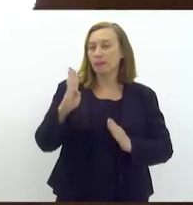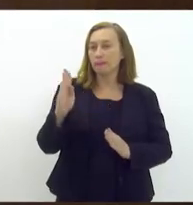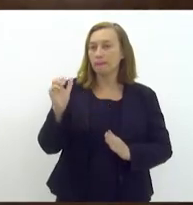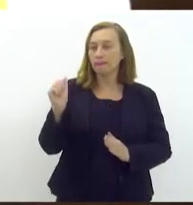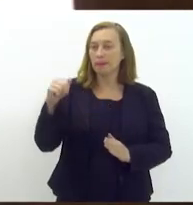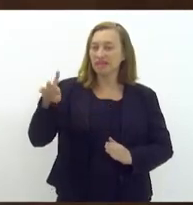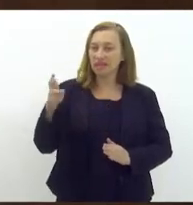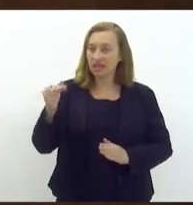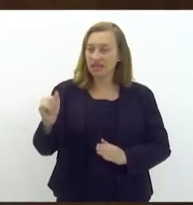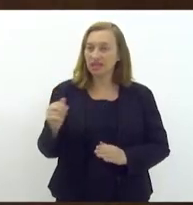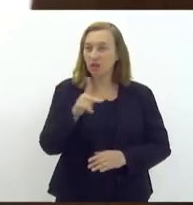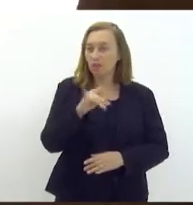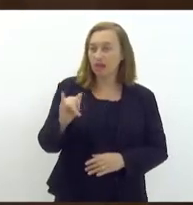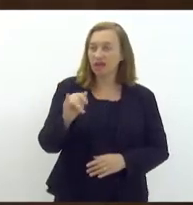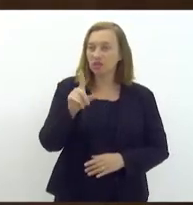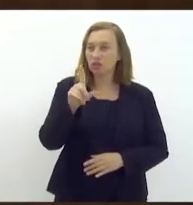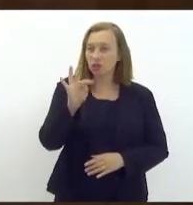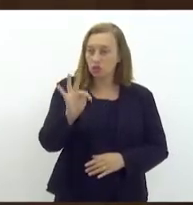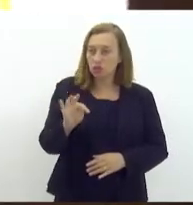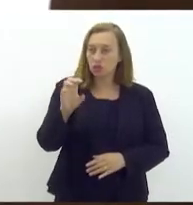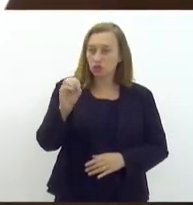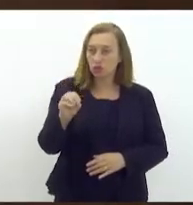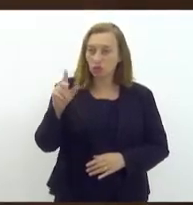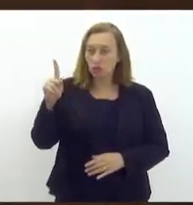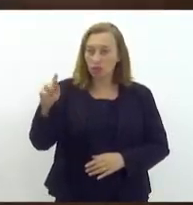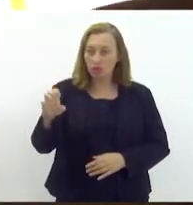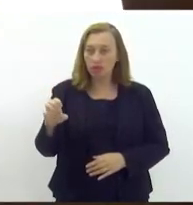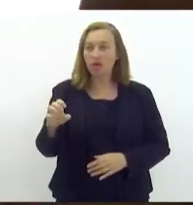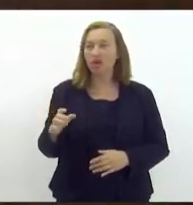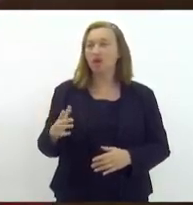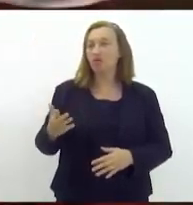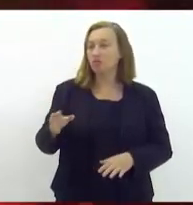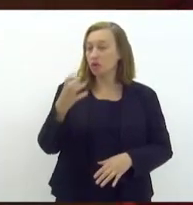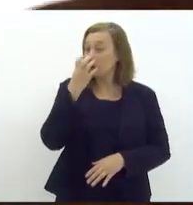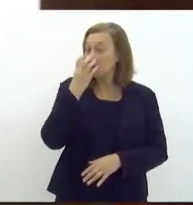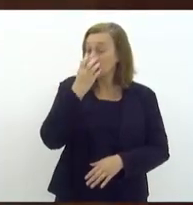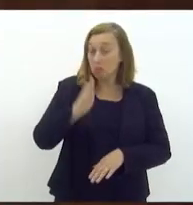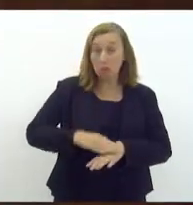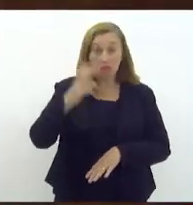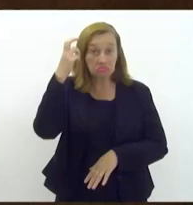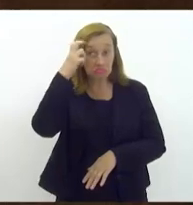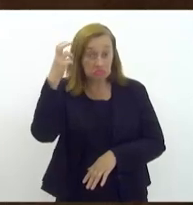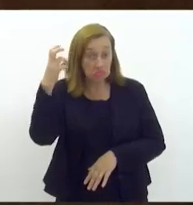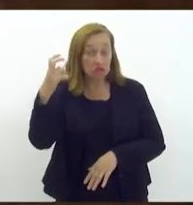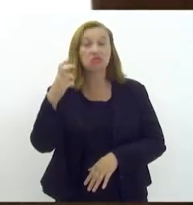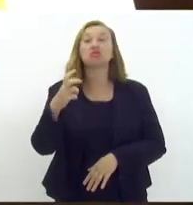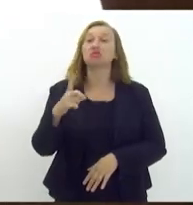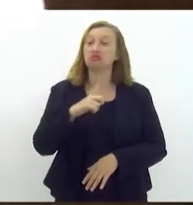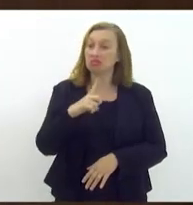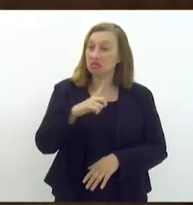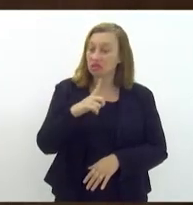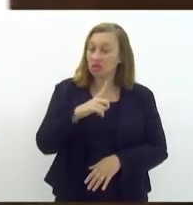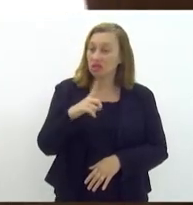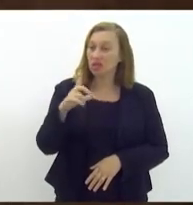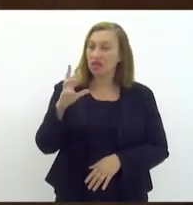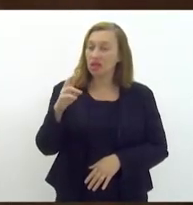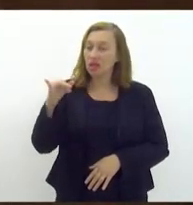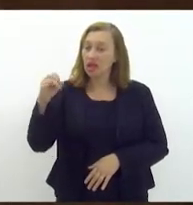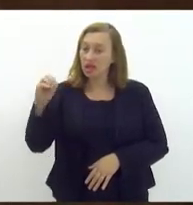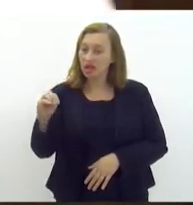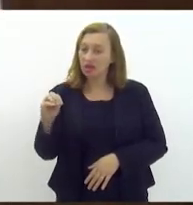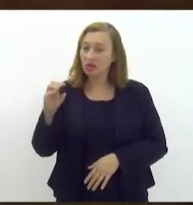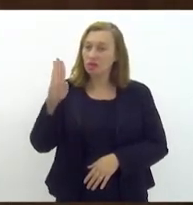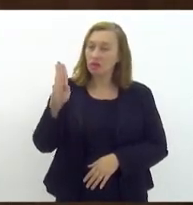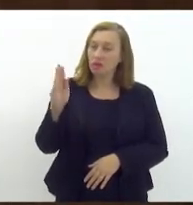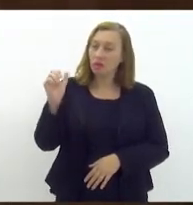Tobi para quem não conhece é o cachorro mais bem tratado e mais inteligente que existe no Recreio dos Bandeirantes